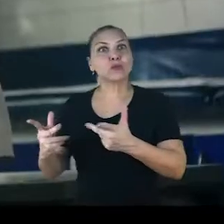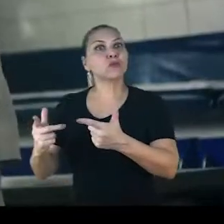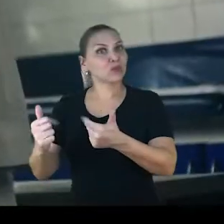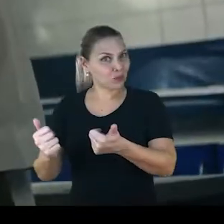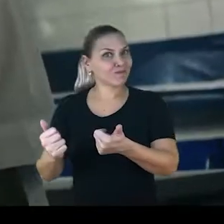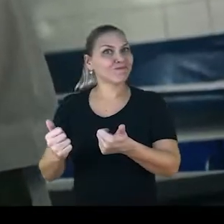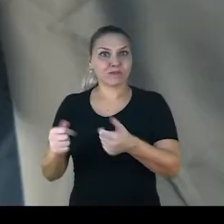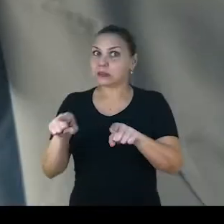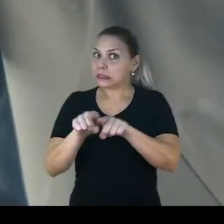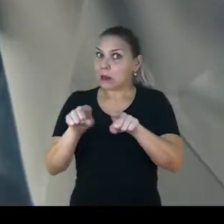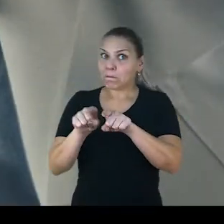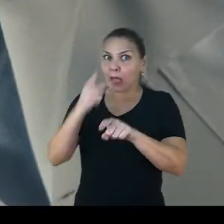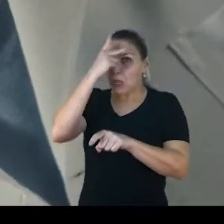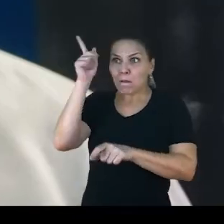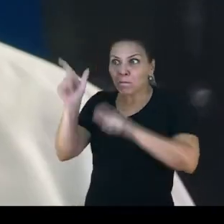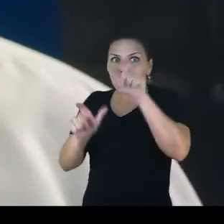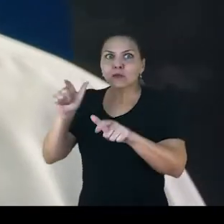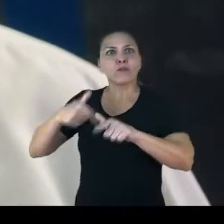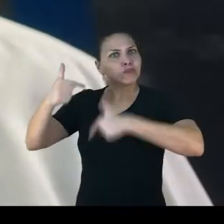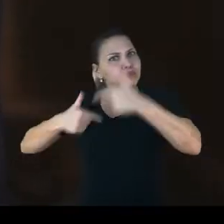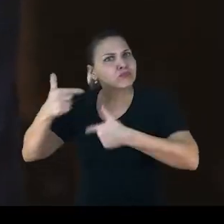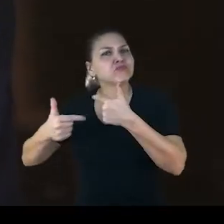Também são muitas pessoas envolvidas.